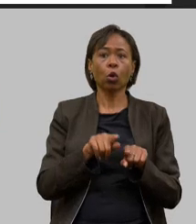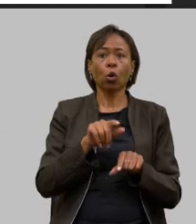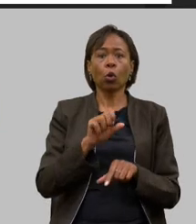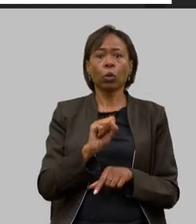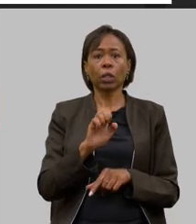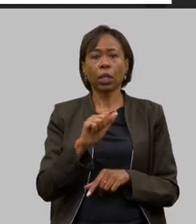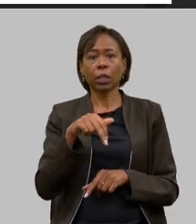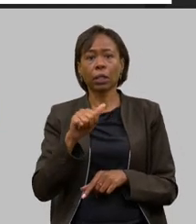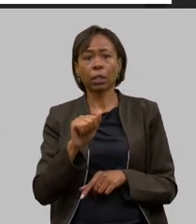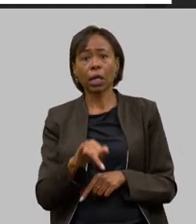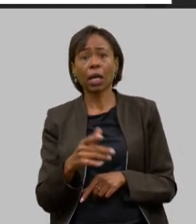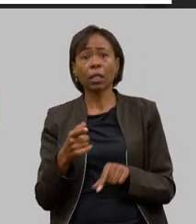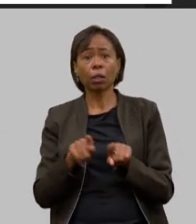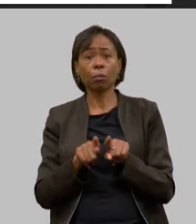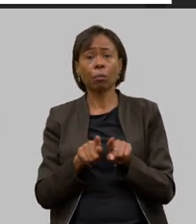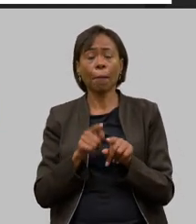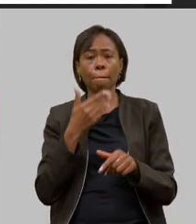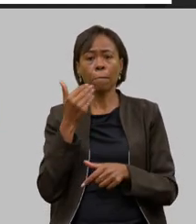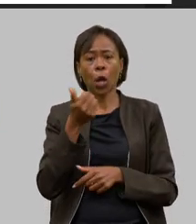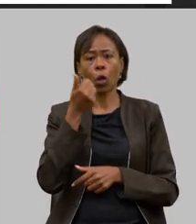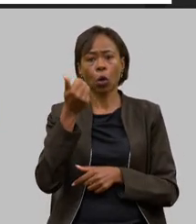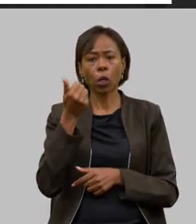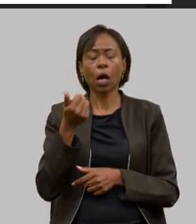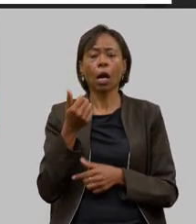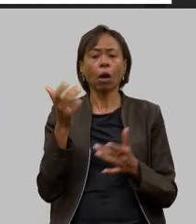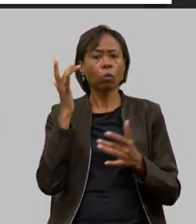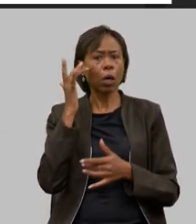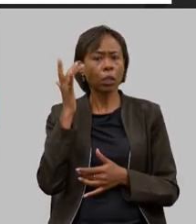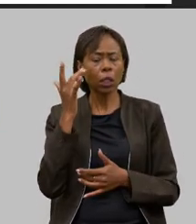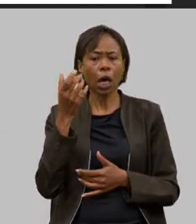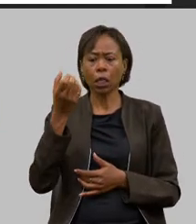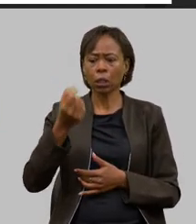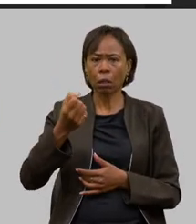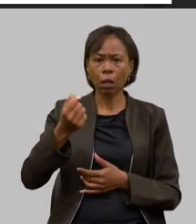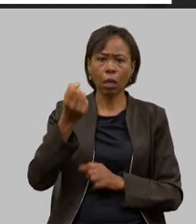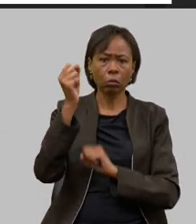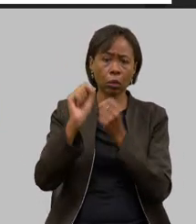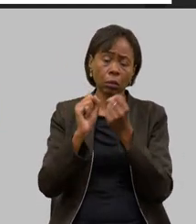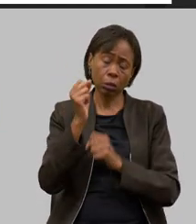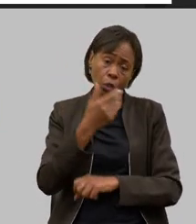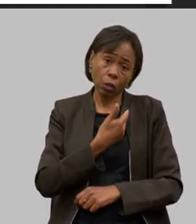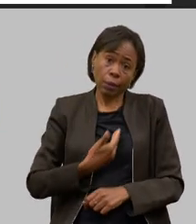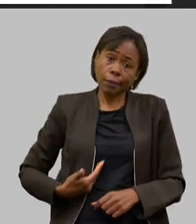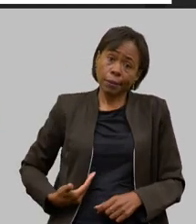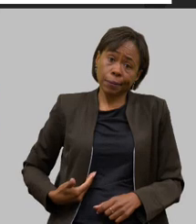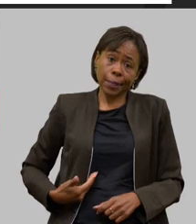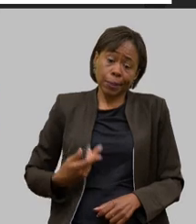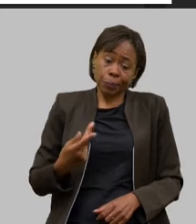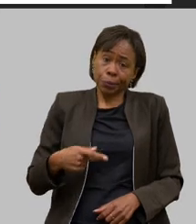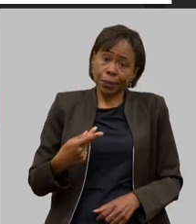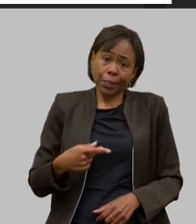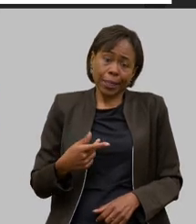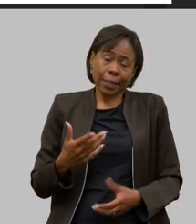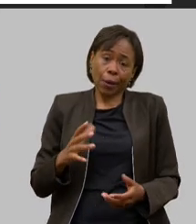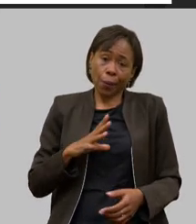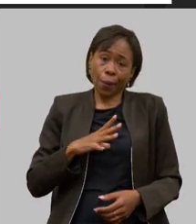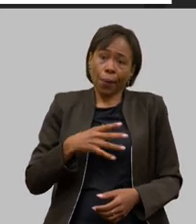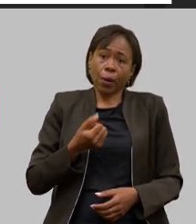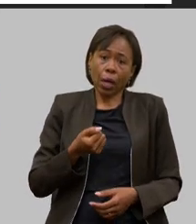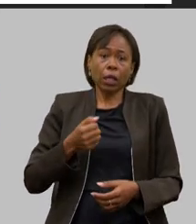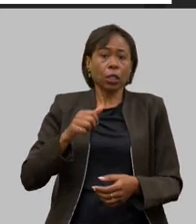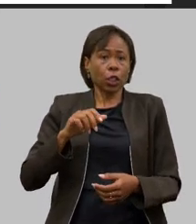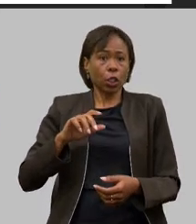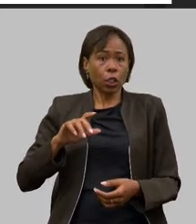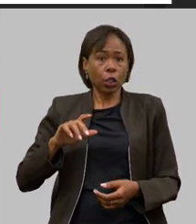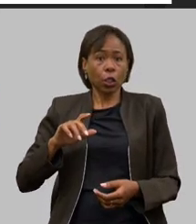melhorar a qualidade da gestão das propriedades leiteiras e o nosso governador teve a coragem de renovar agora por mais 90 dias